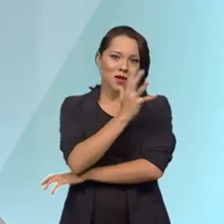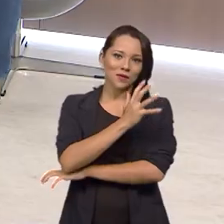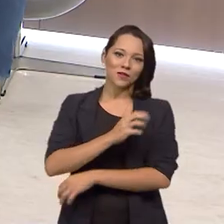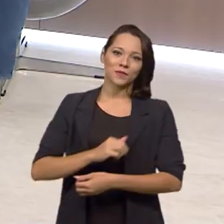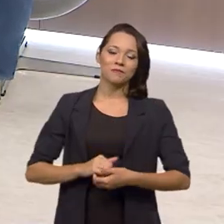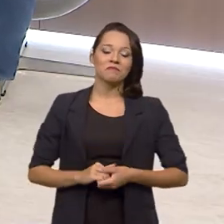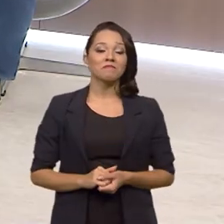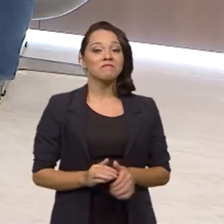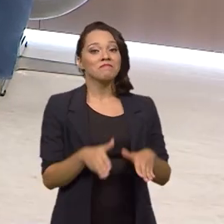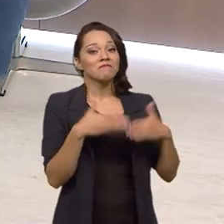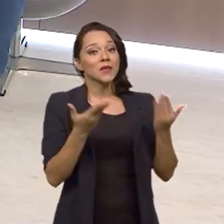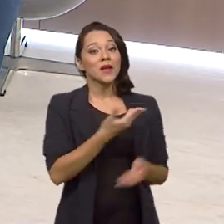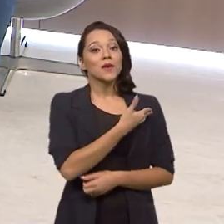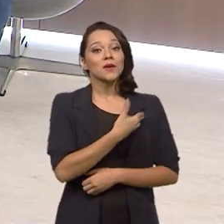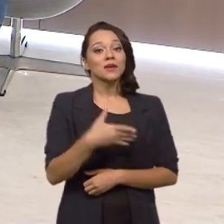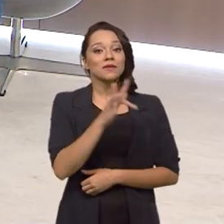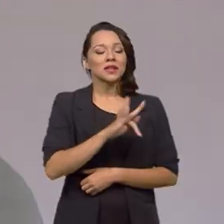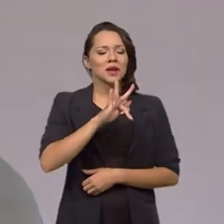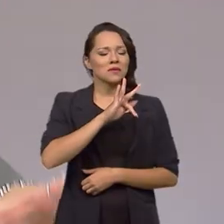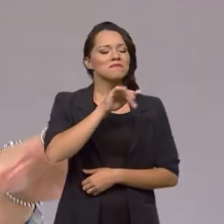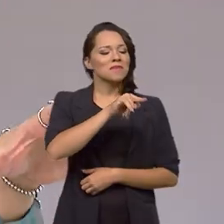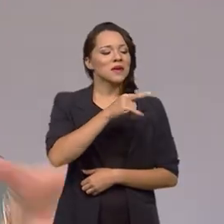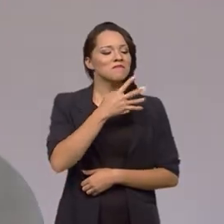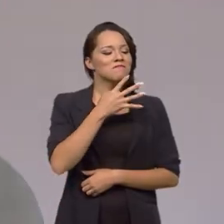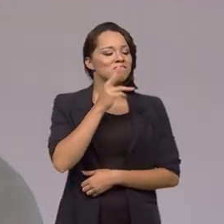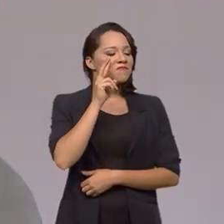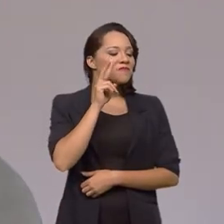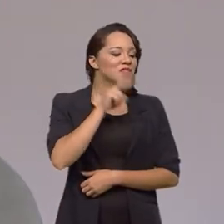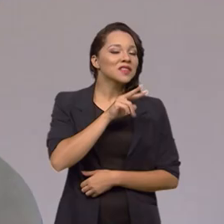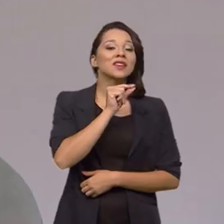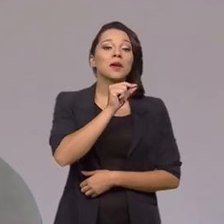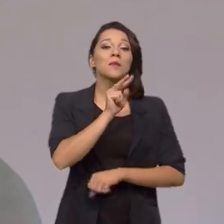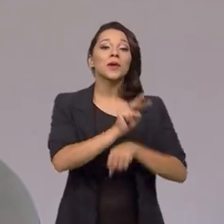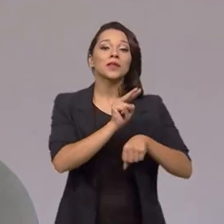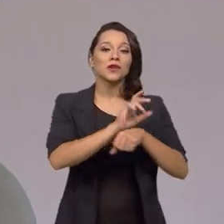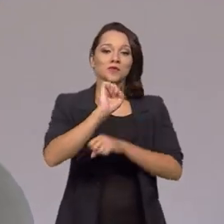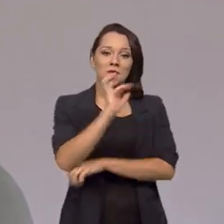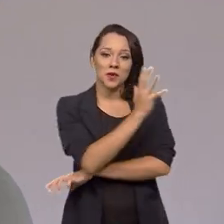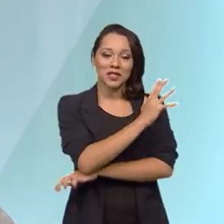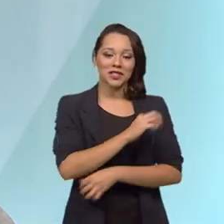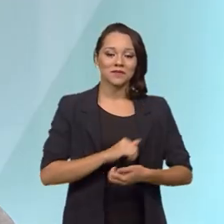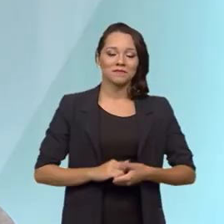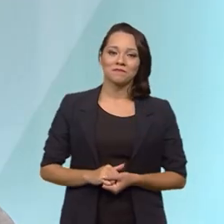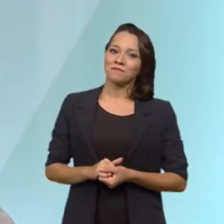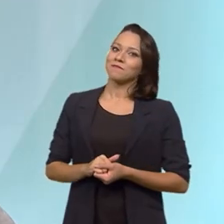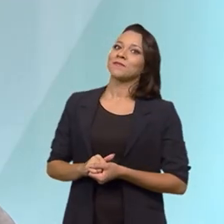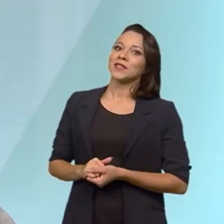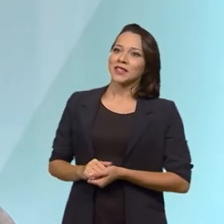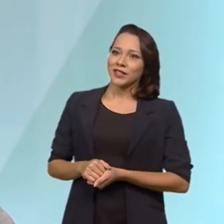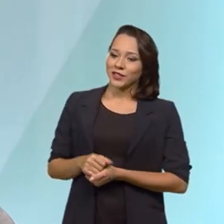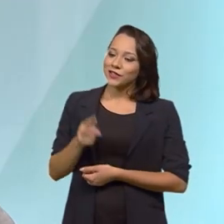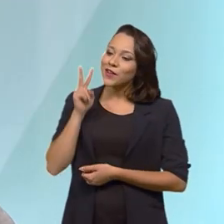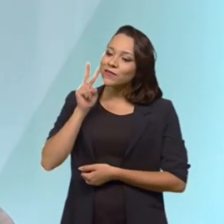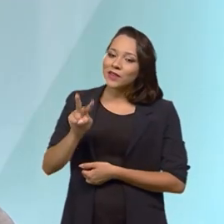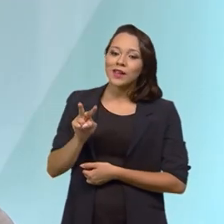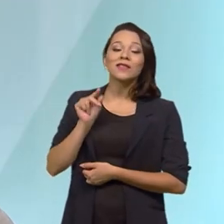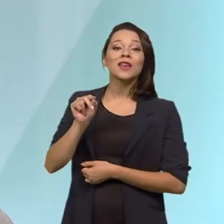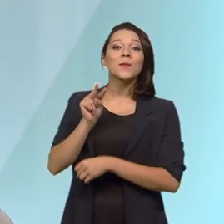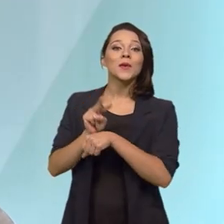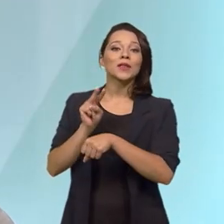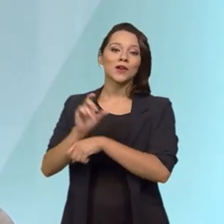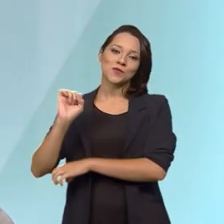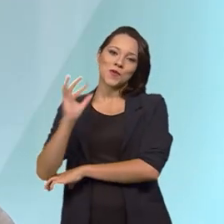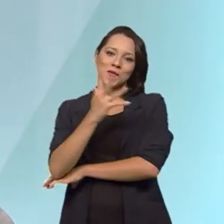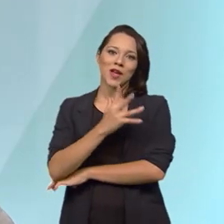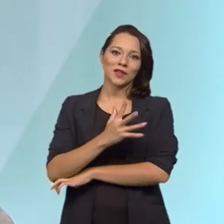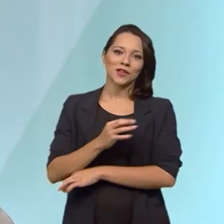verde. Ou seja, o governo está reconhecendo quem preserva. Nós estamos reconhecendo, nesse modelo que nós fizemos, a